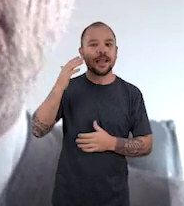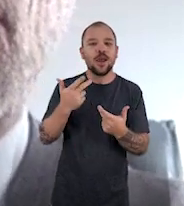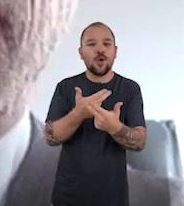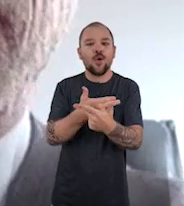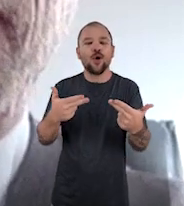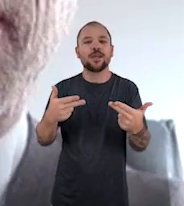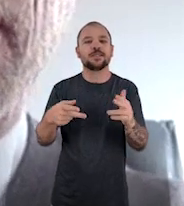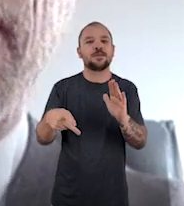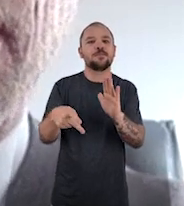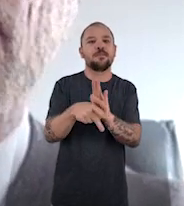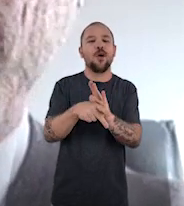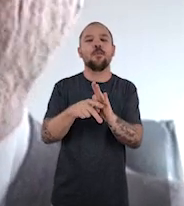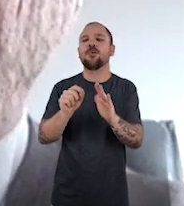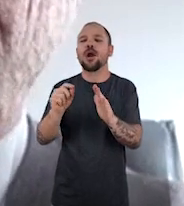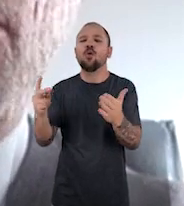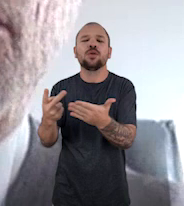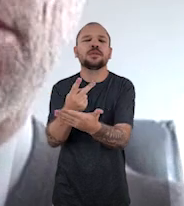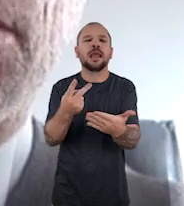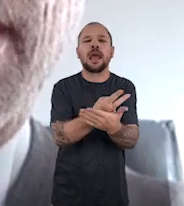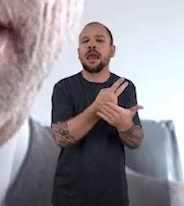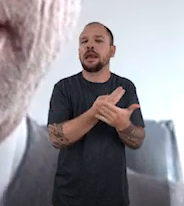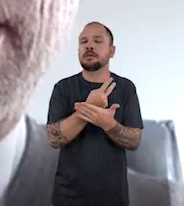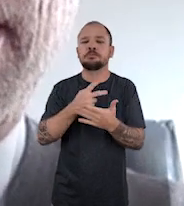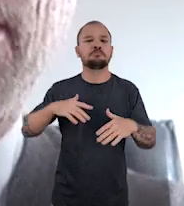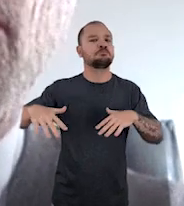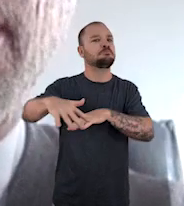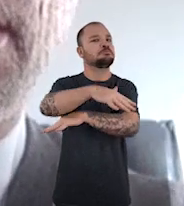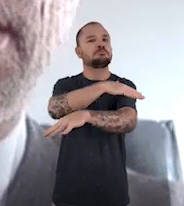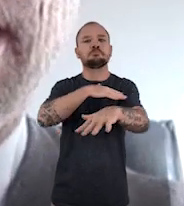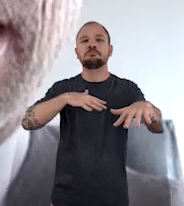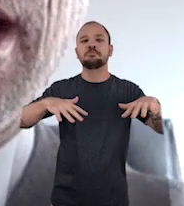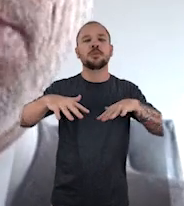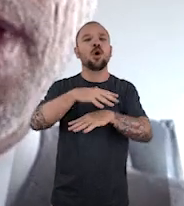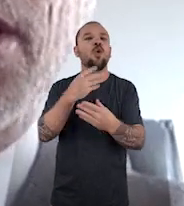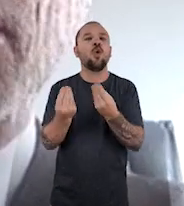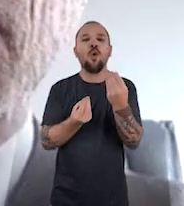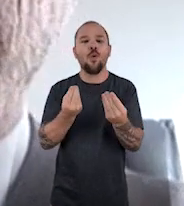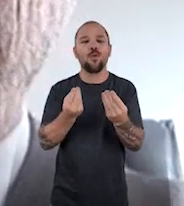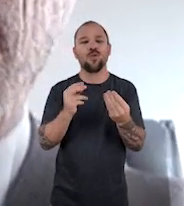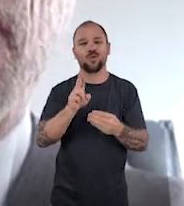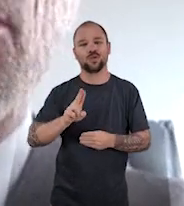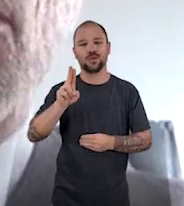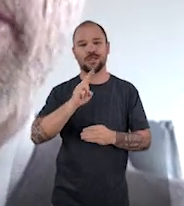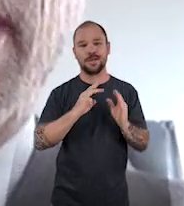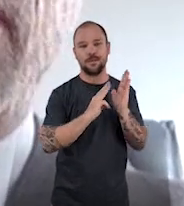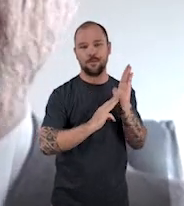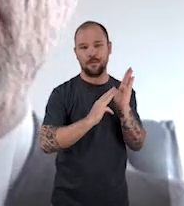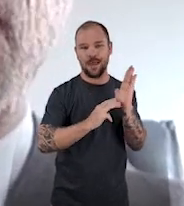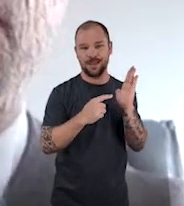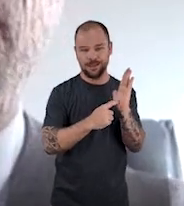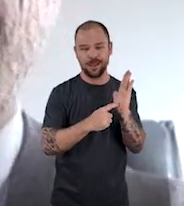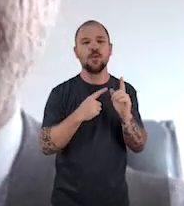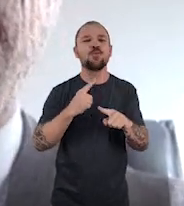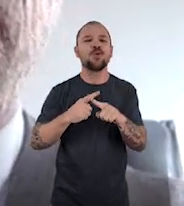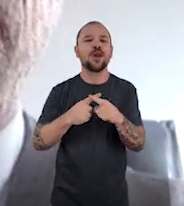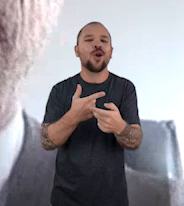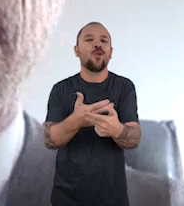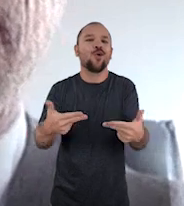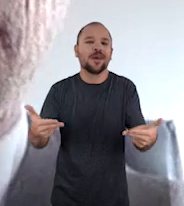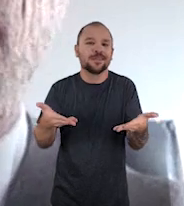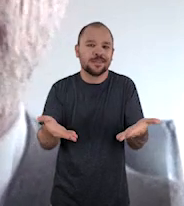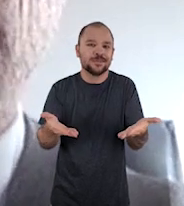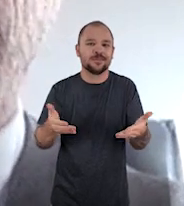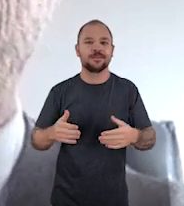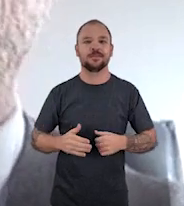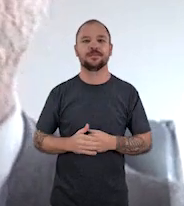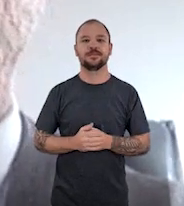procura entender os fenômenos da natureza a partir de um método científico, né? A gente